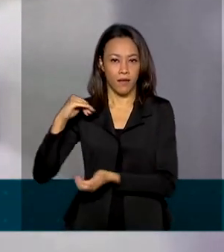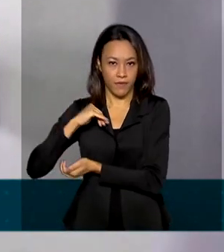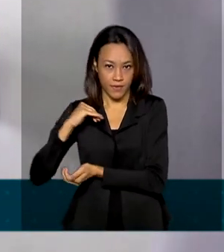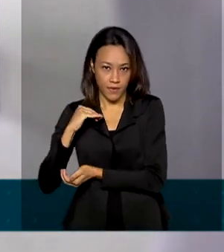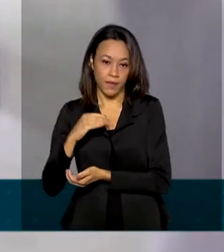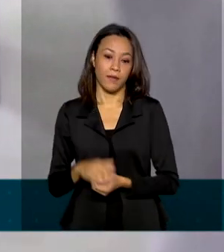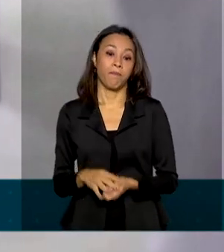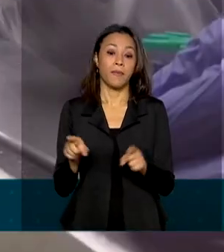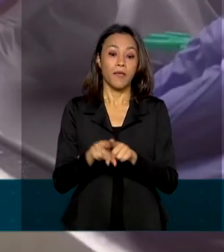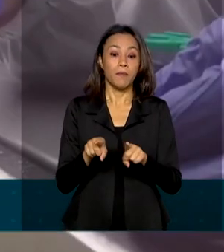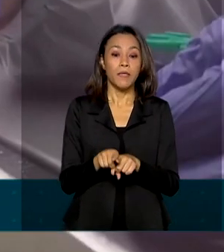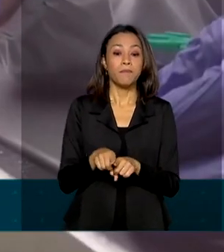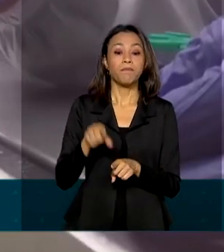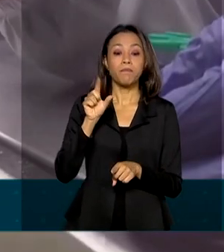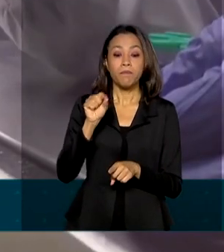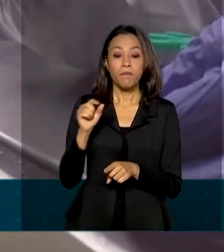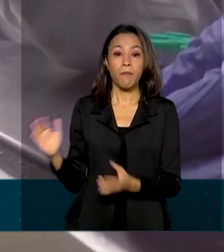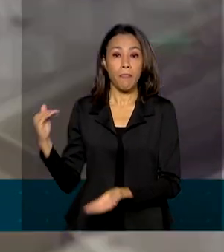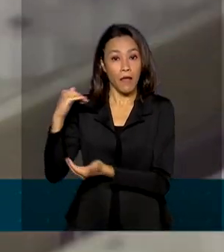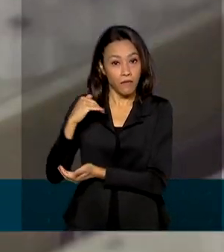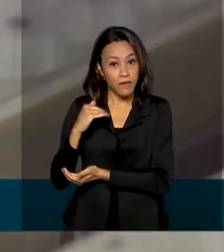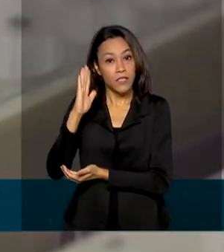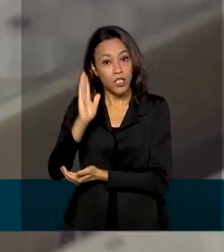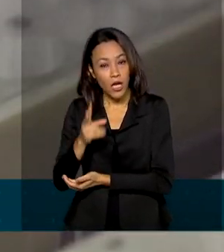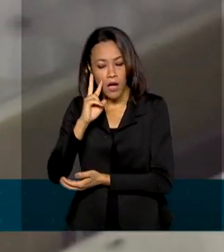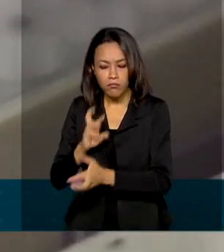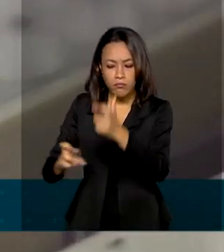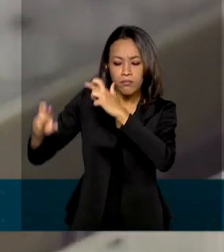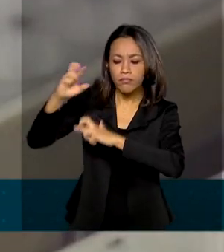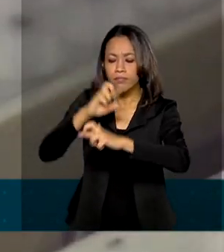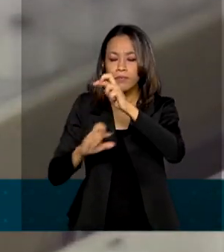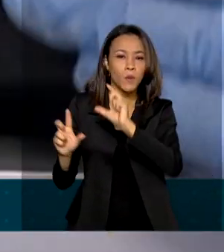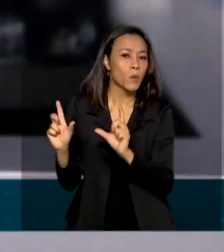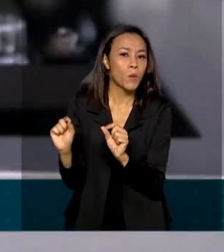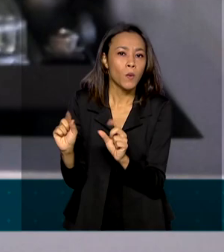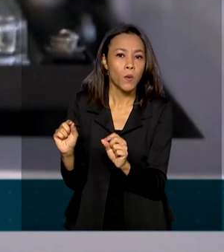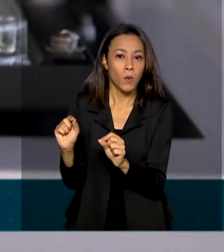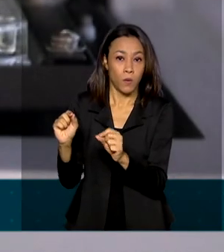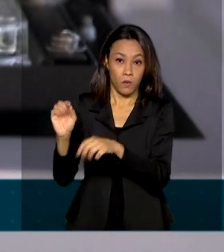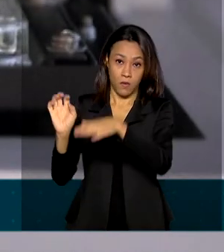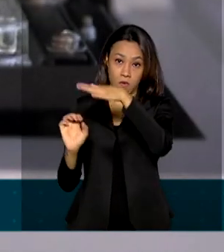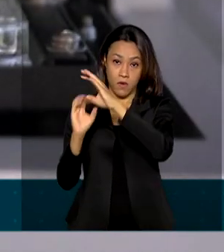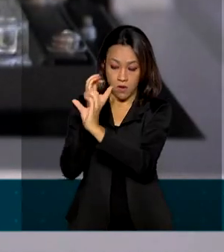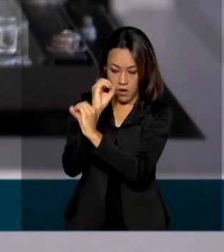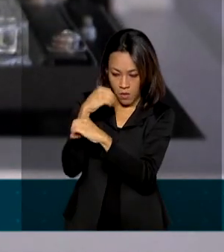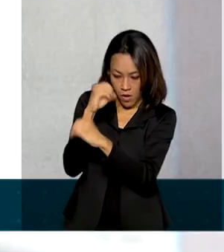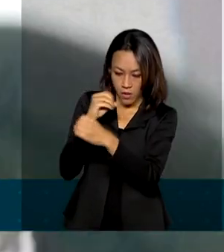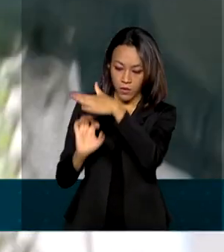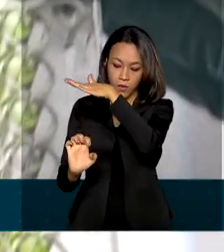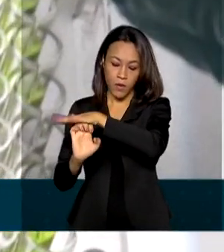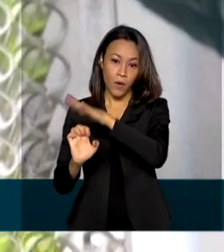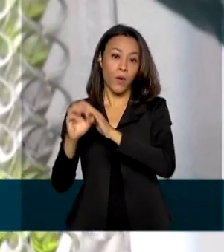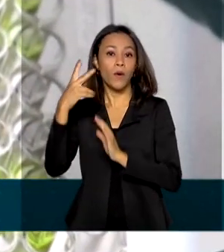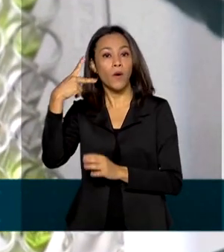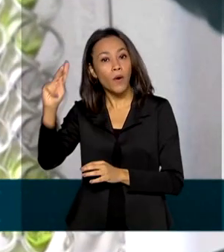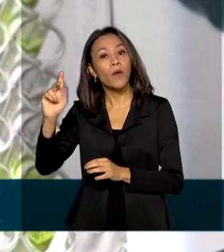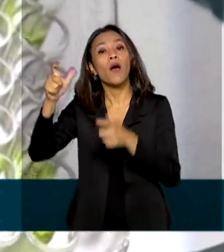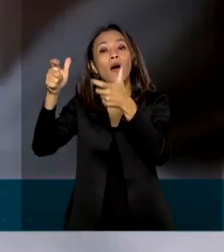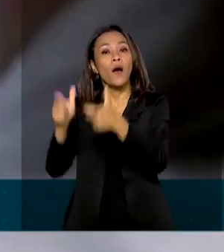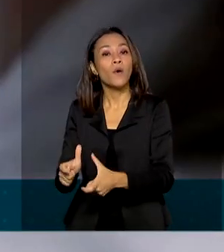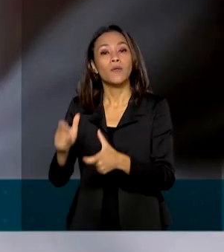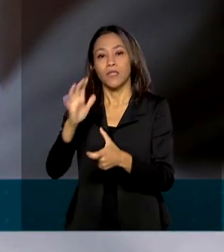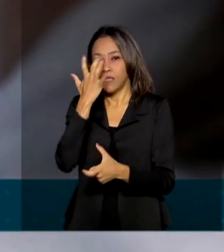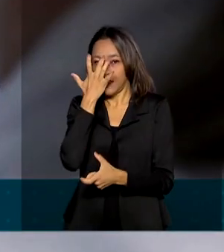Agência Nacional de Vigilância Sanitária começou a fazer a inspeção no laboratório da BioNTech, que produz a vacina Covaxin na